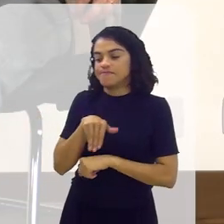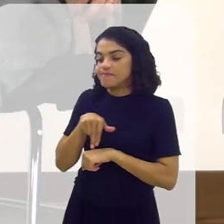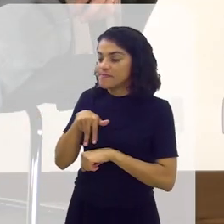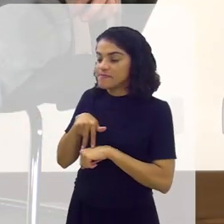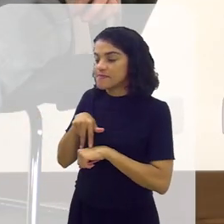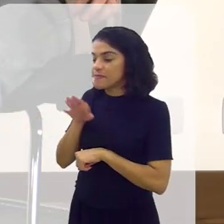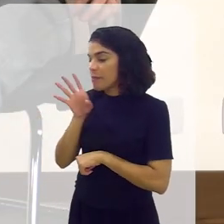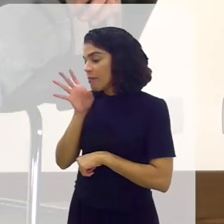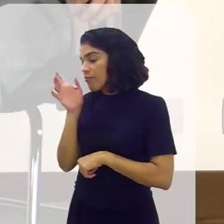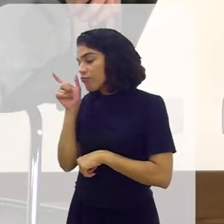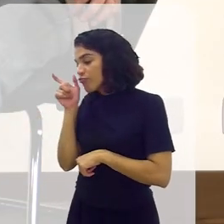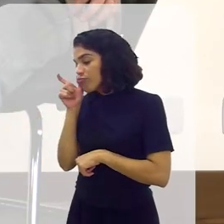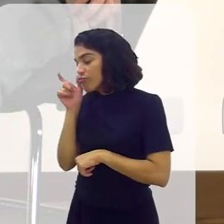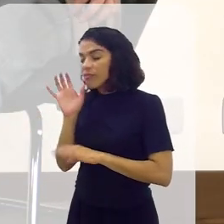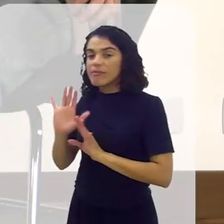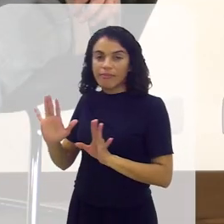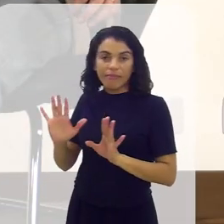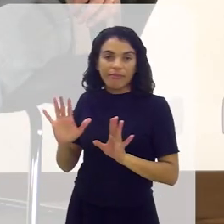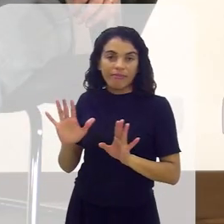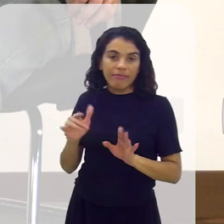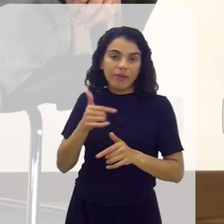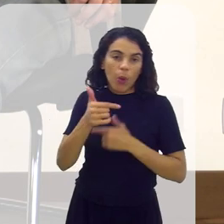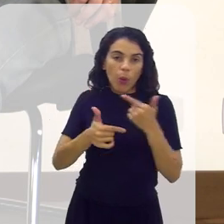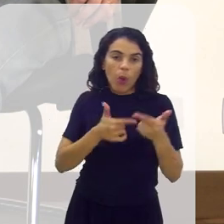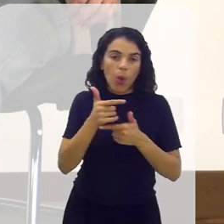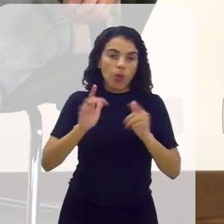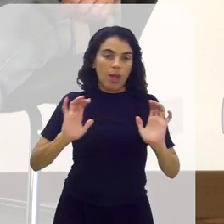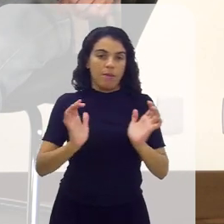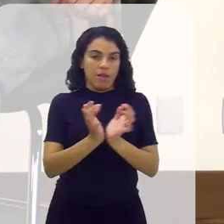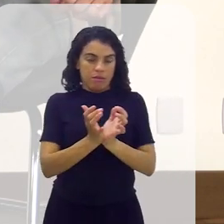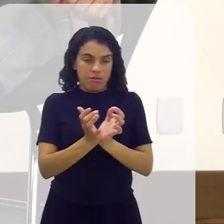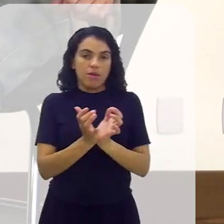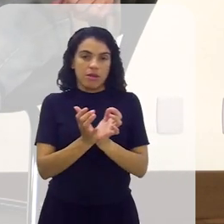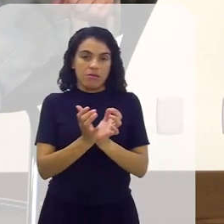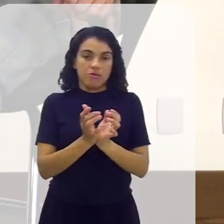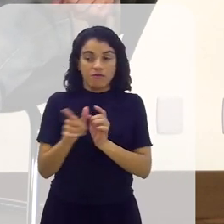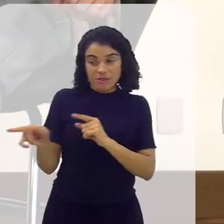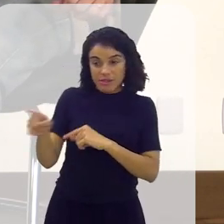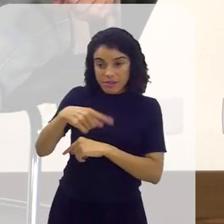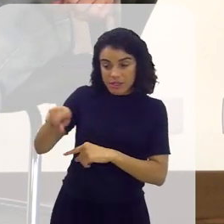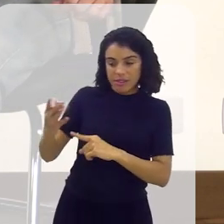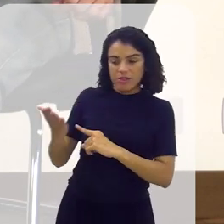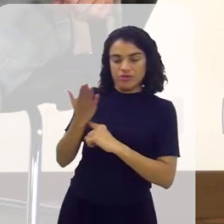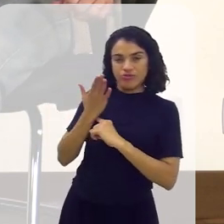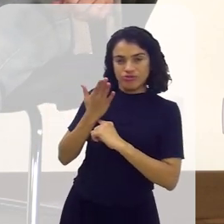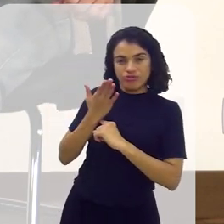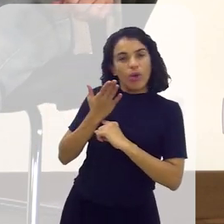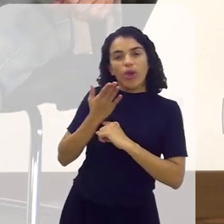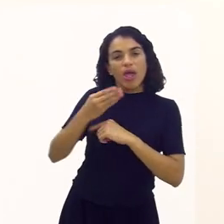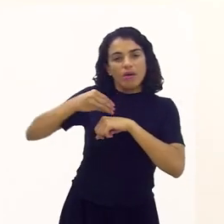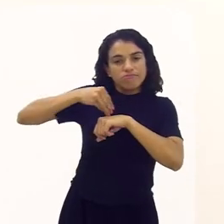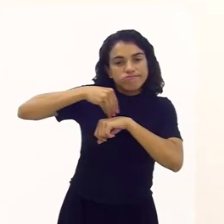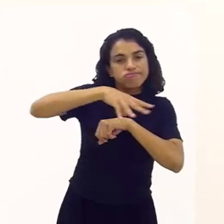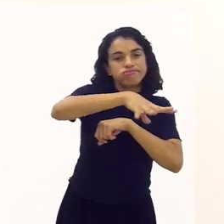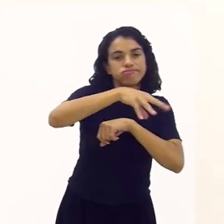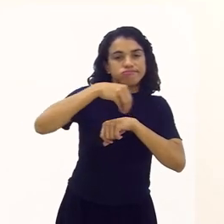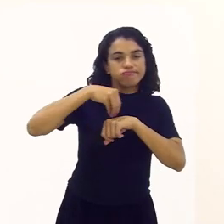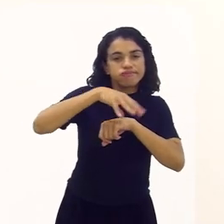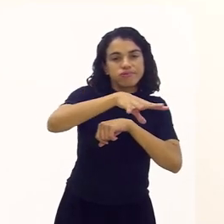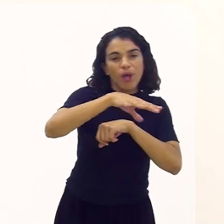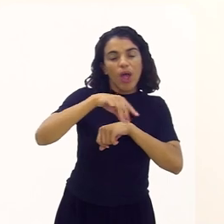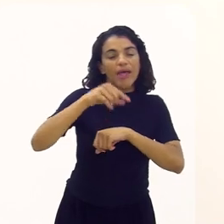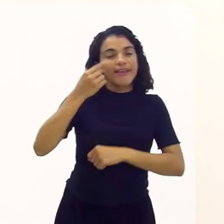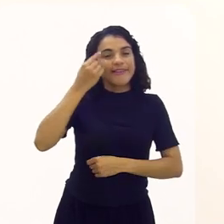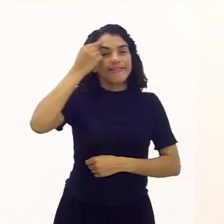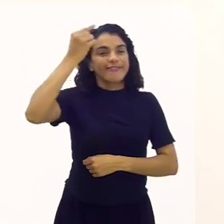ir fazendo. Então, eu acho que é um trabalho mútuo. Vocês estão ajudando a gente a levar à frente